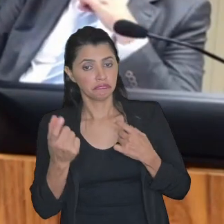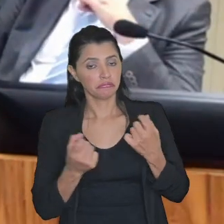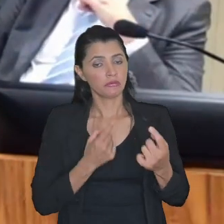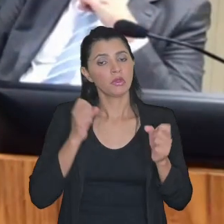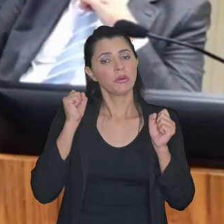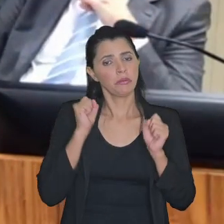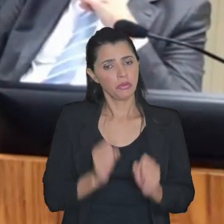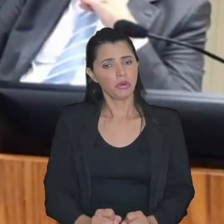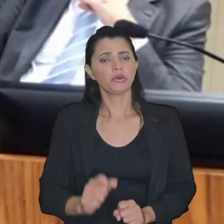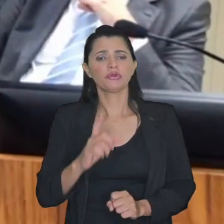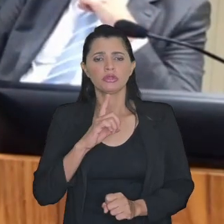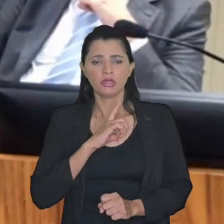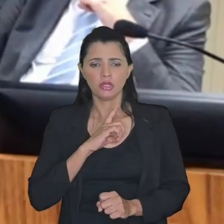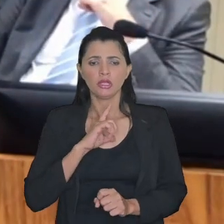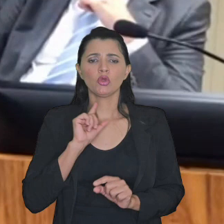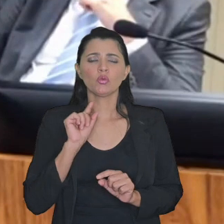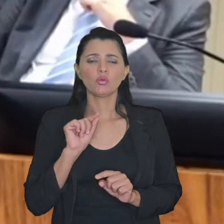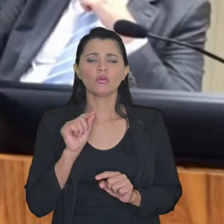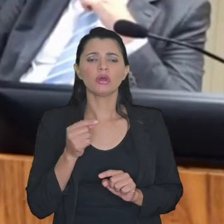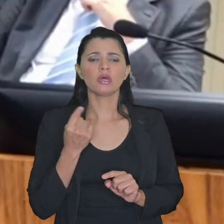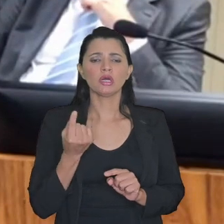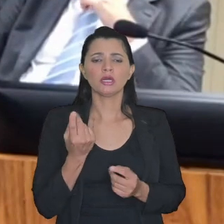podemos ter um